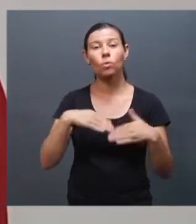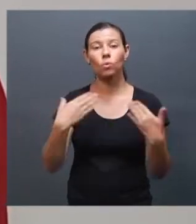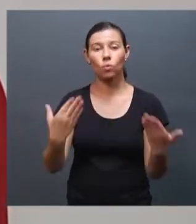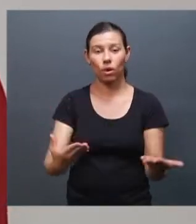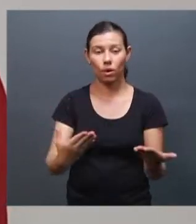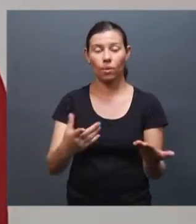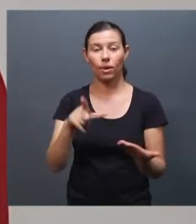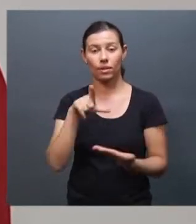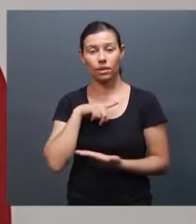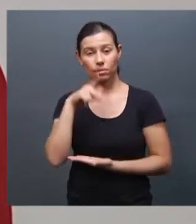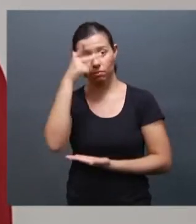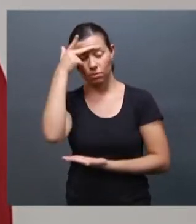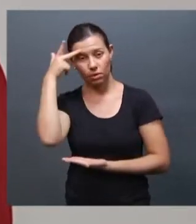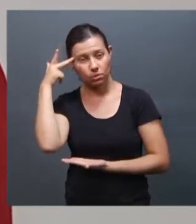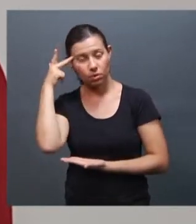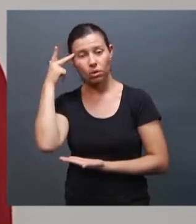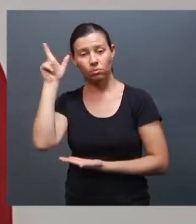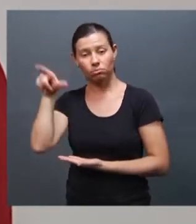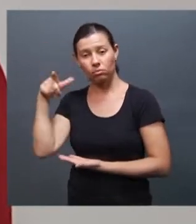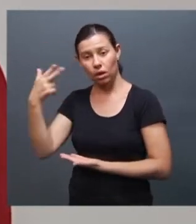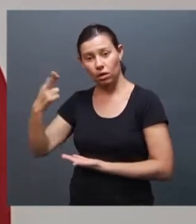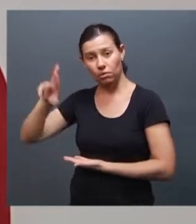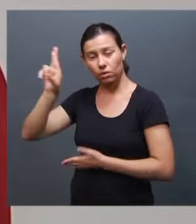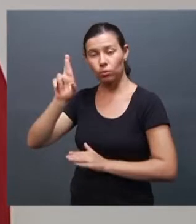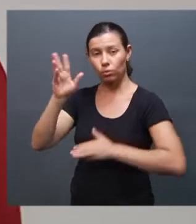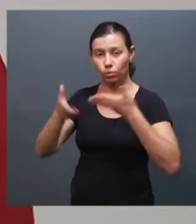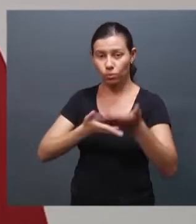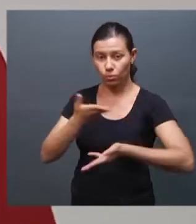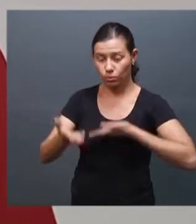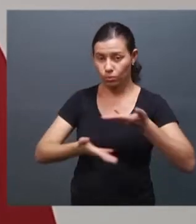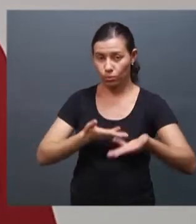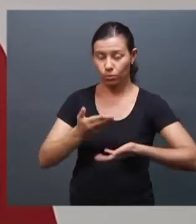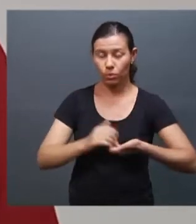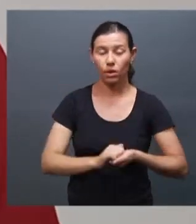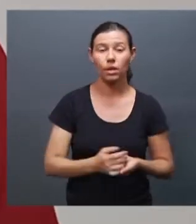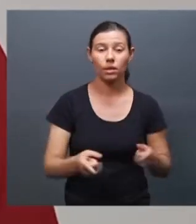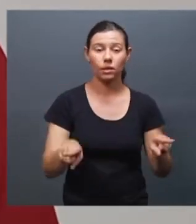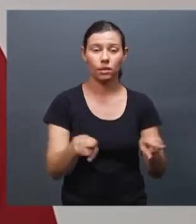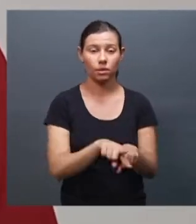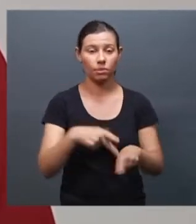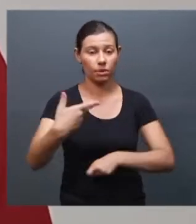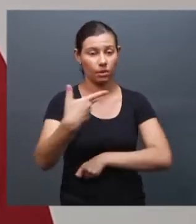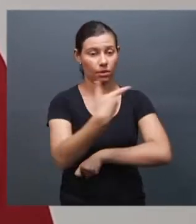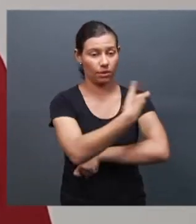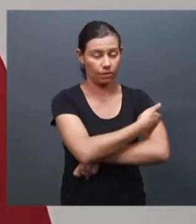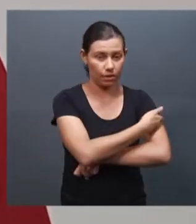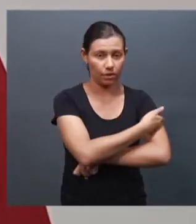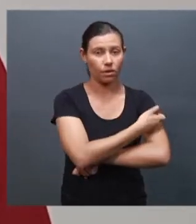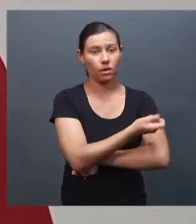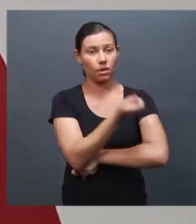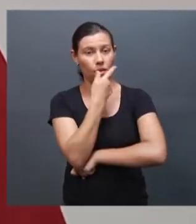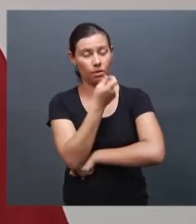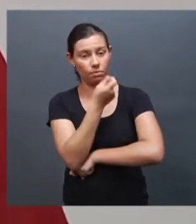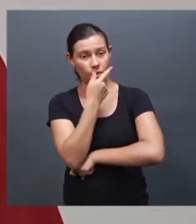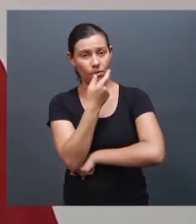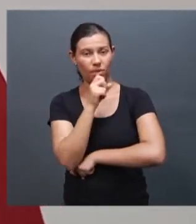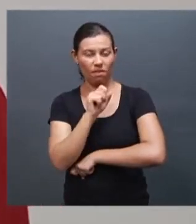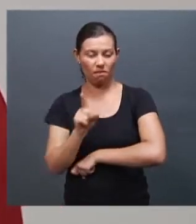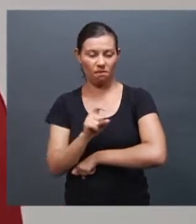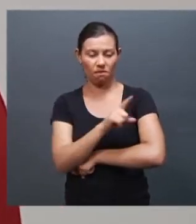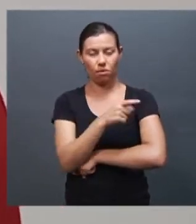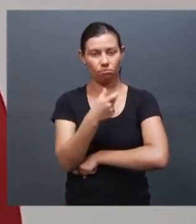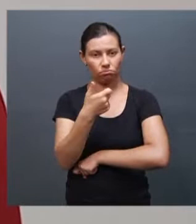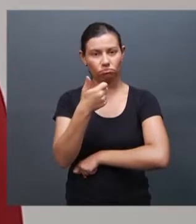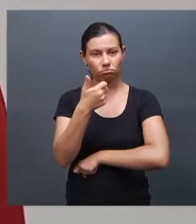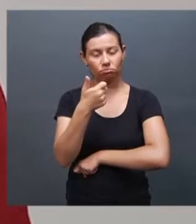oficiais, nós desejamos também fazer a vacinação, vermifugação e castração para que essa população não